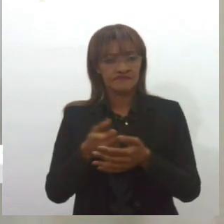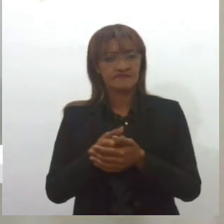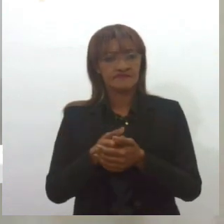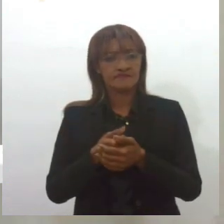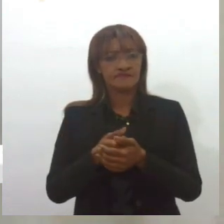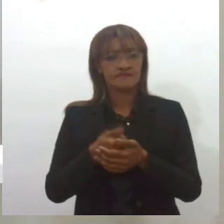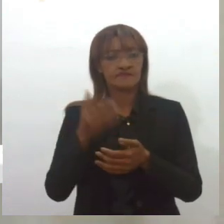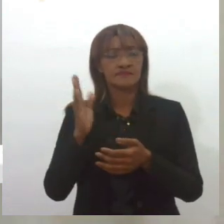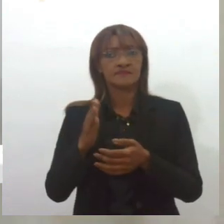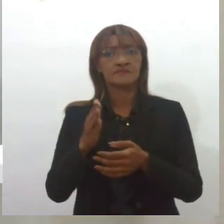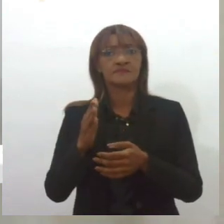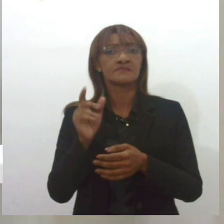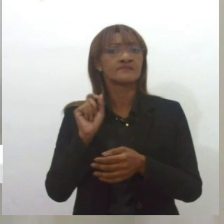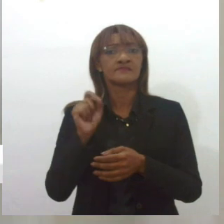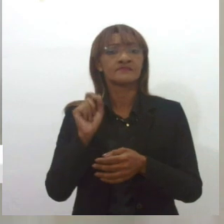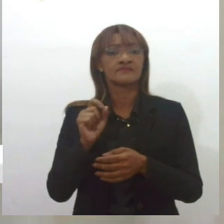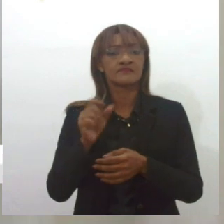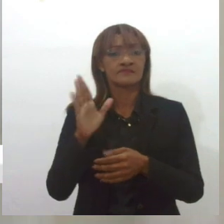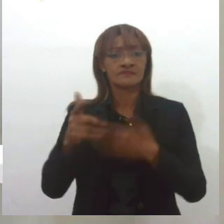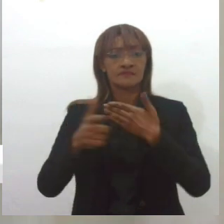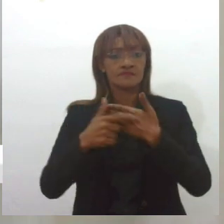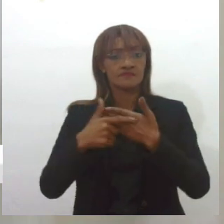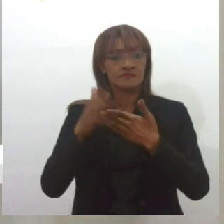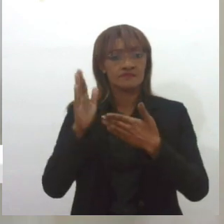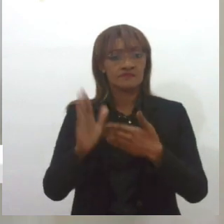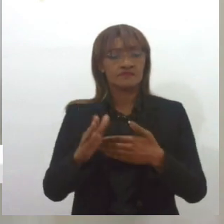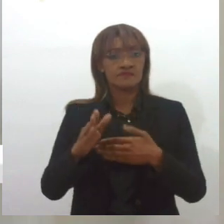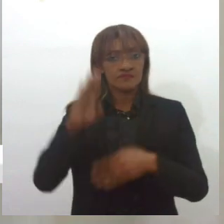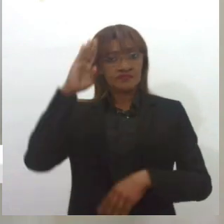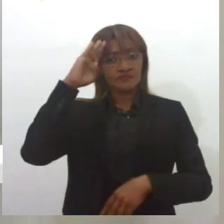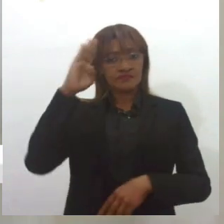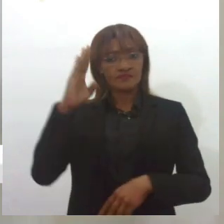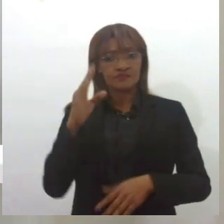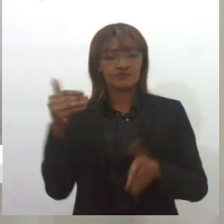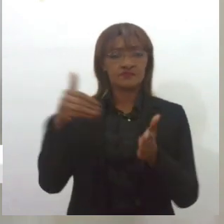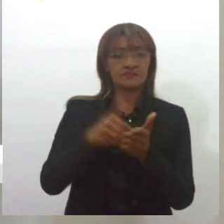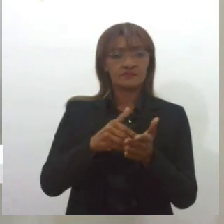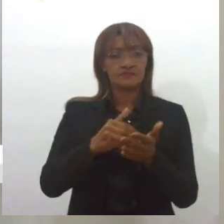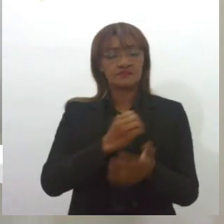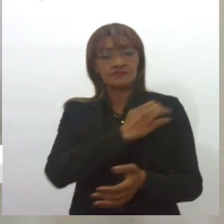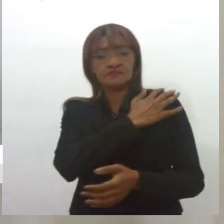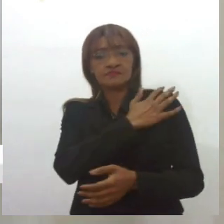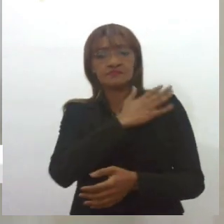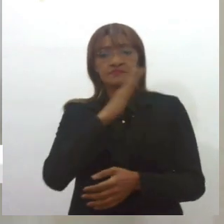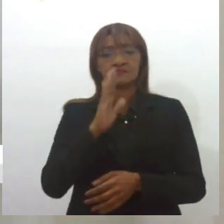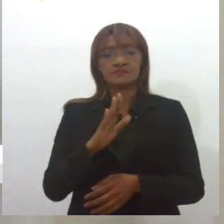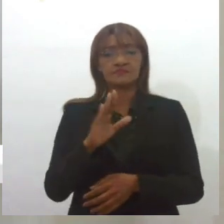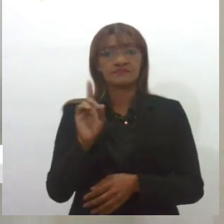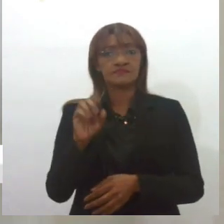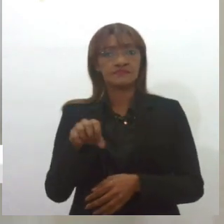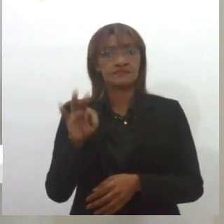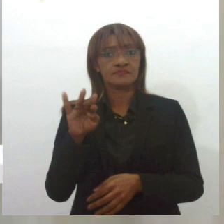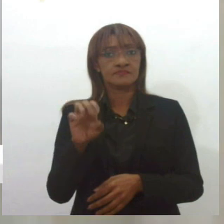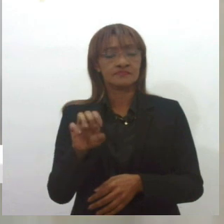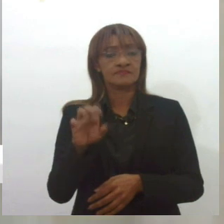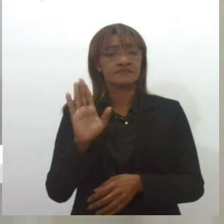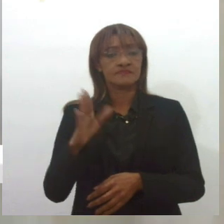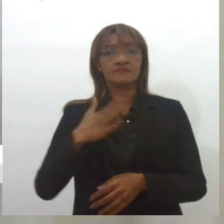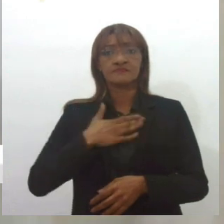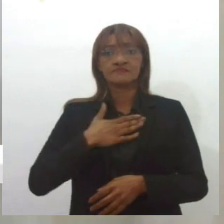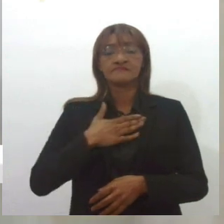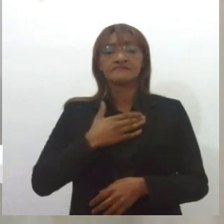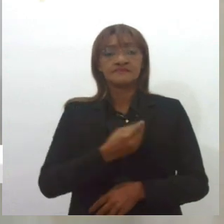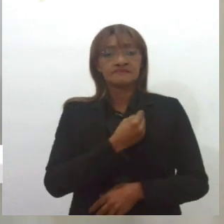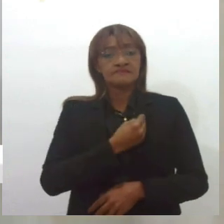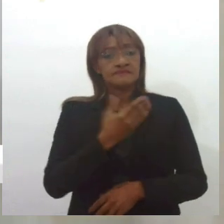o cargo, vamos dizer assim, funções, tanto de soldado, a tenente coronel, também no comando. E isso é um exemplo, no meu caso, que eu